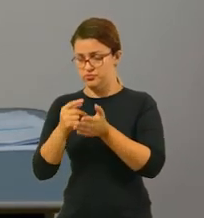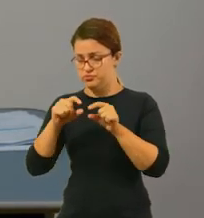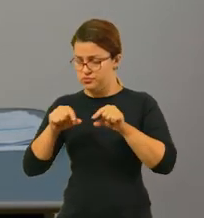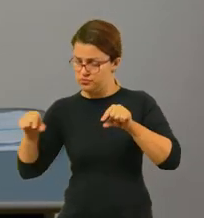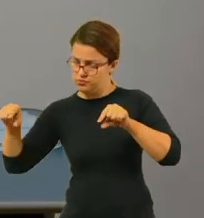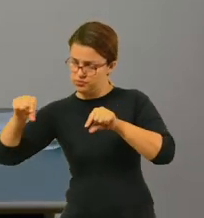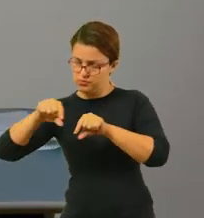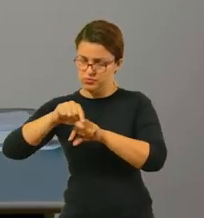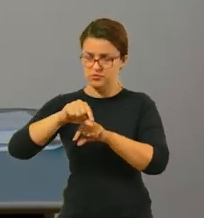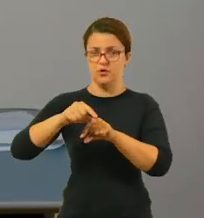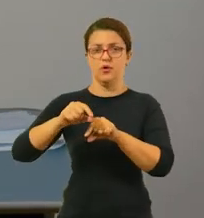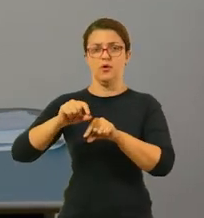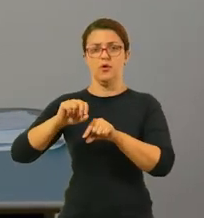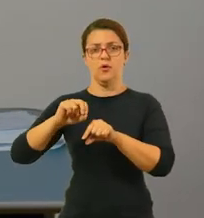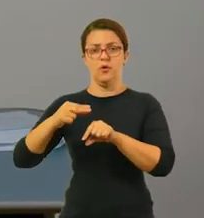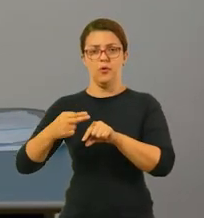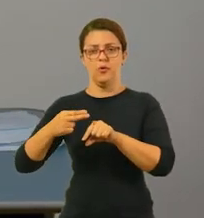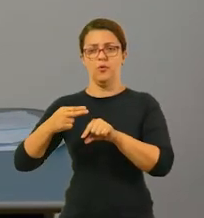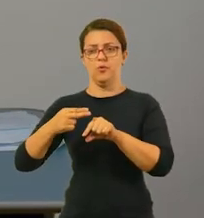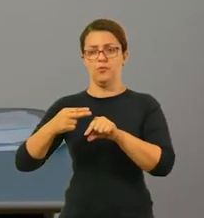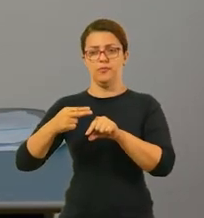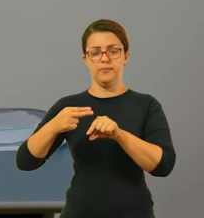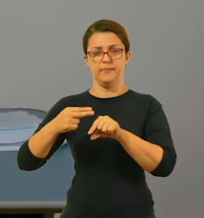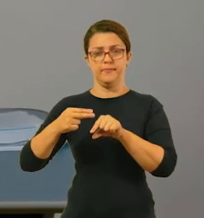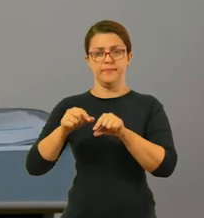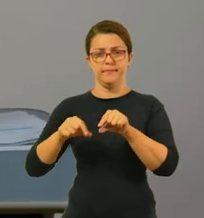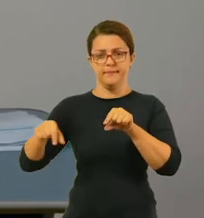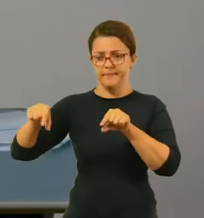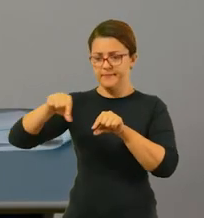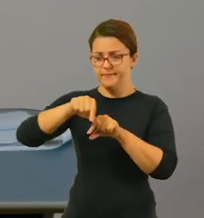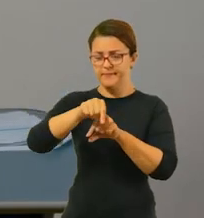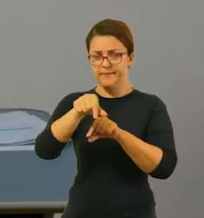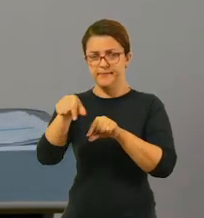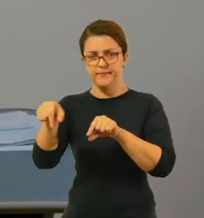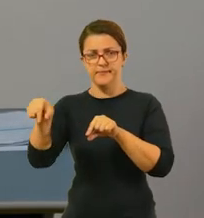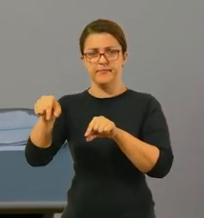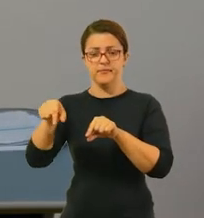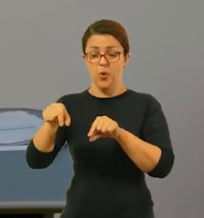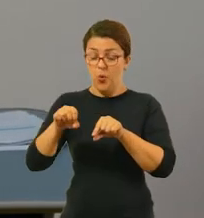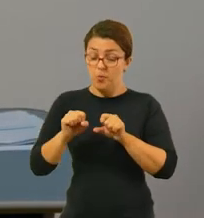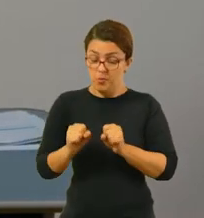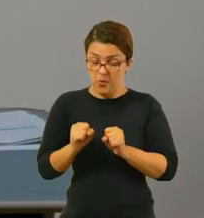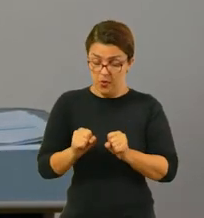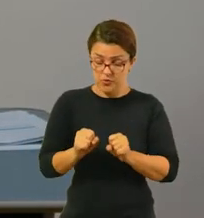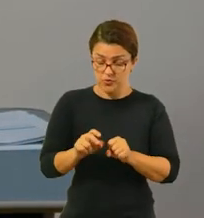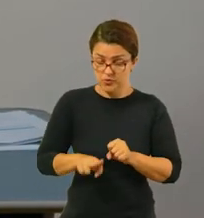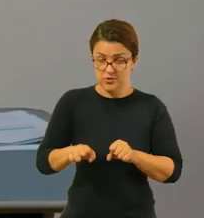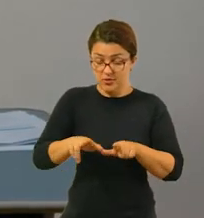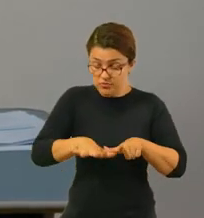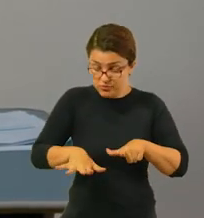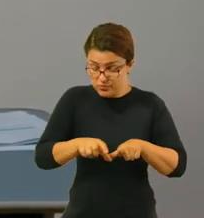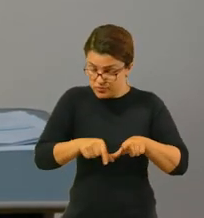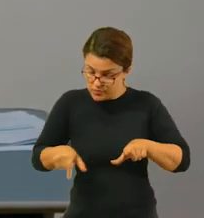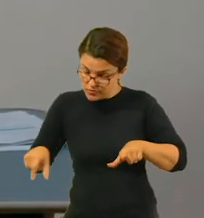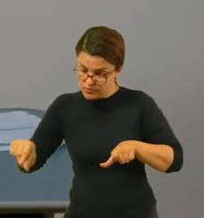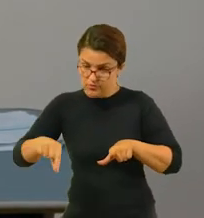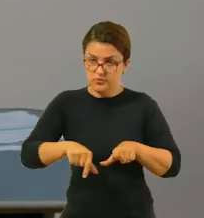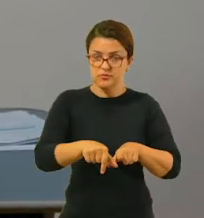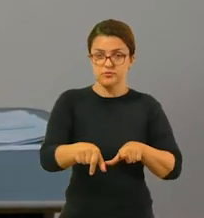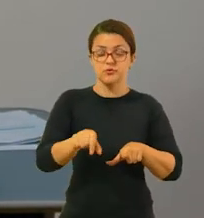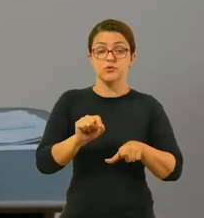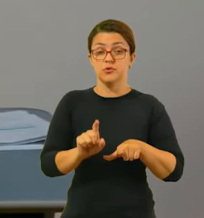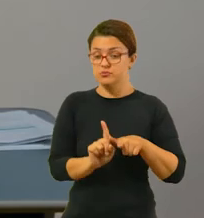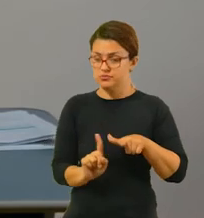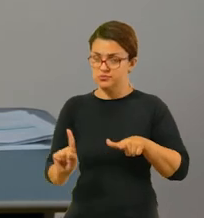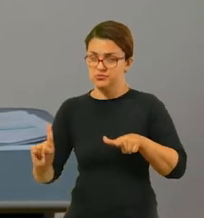folha maior, ou então até no chão, de repente, com giz, se vocês tiverem, tá? E a meta é chegar em primeiro lugar